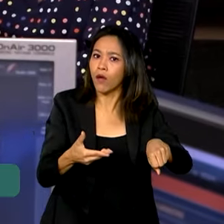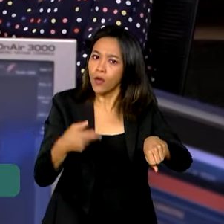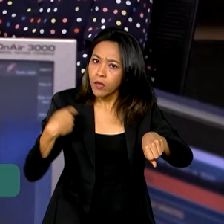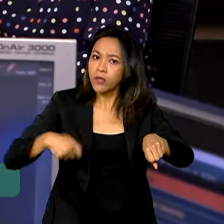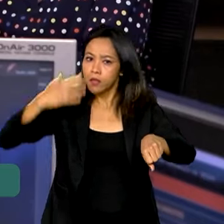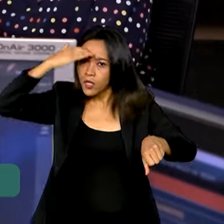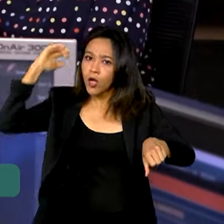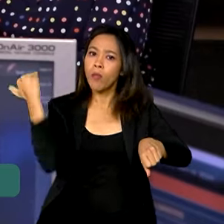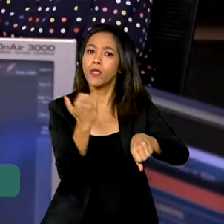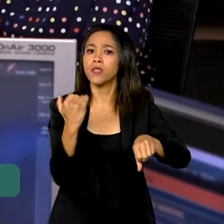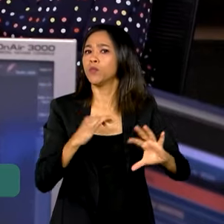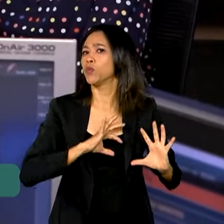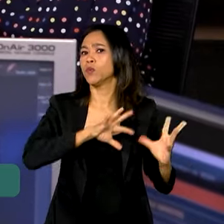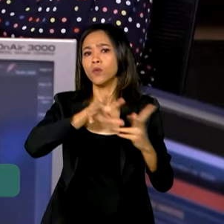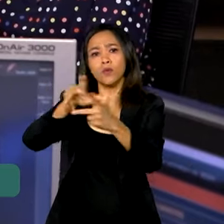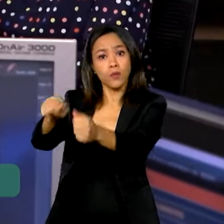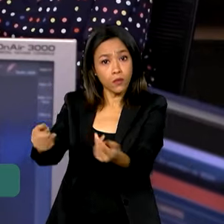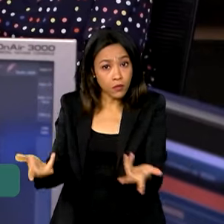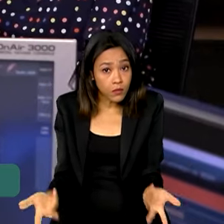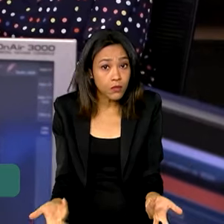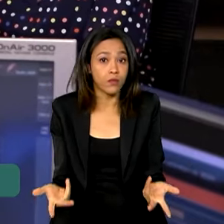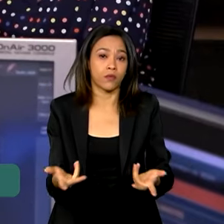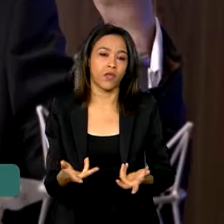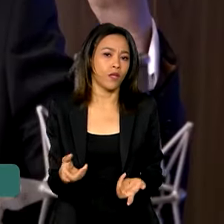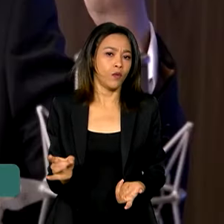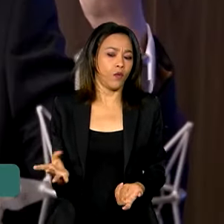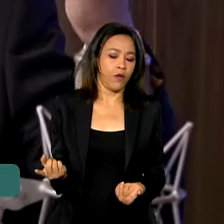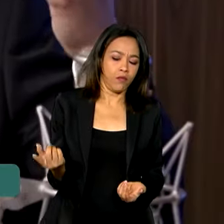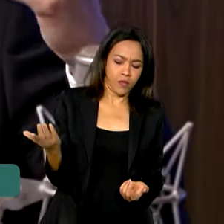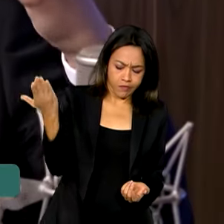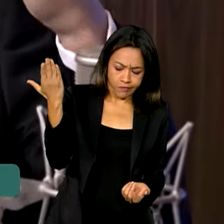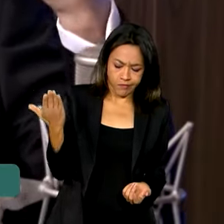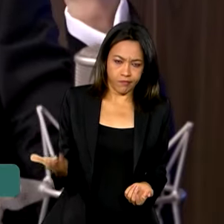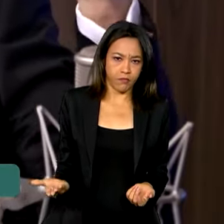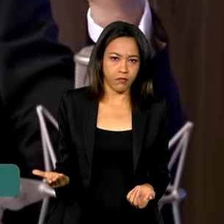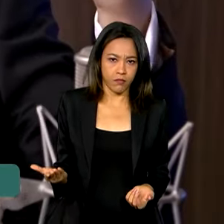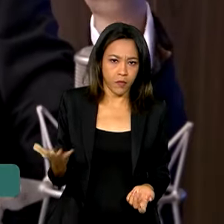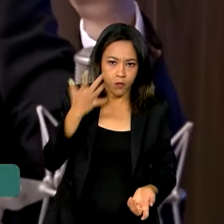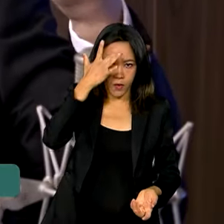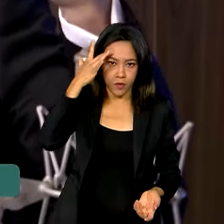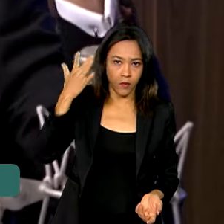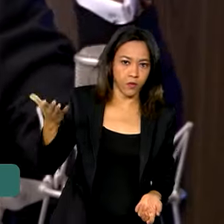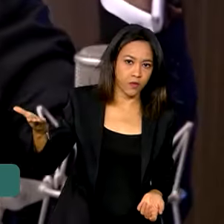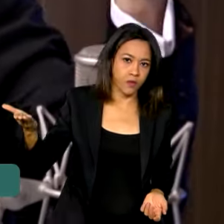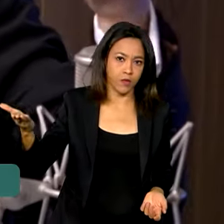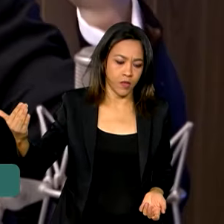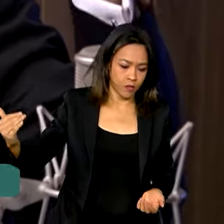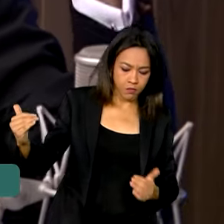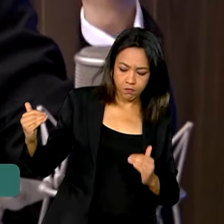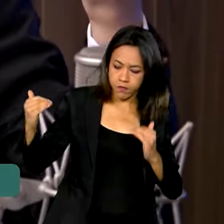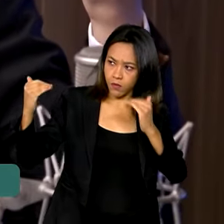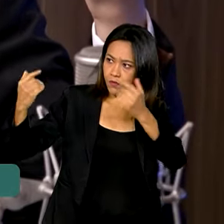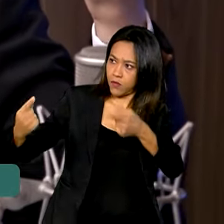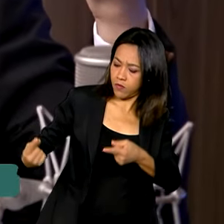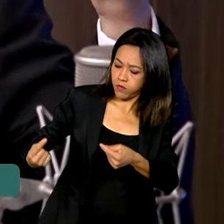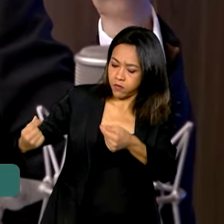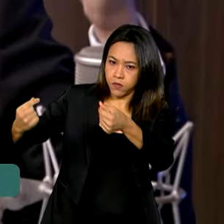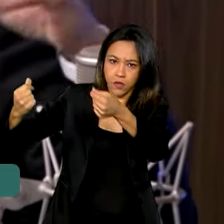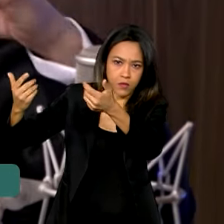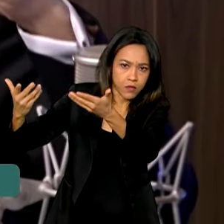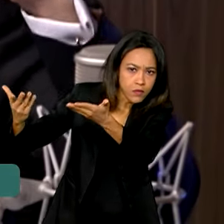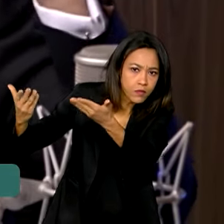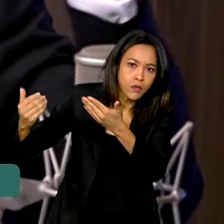obedecida por todos. e não é um sujeito por maior poderio econômico,